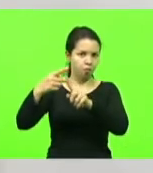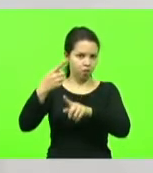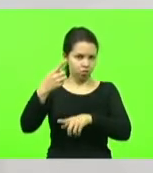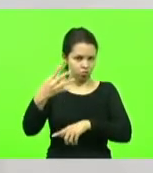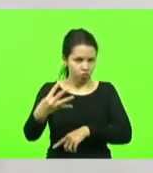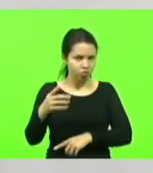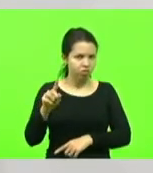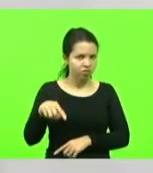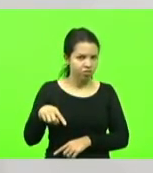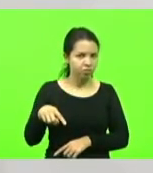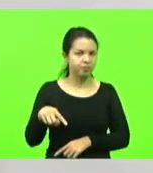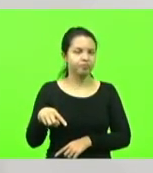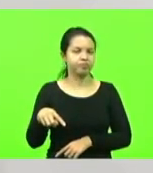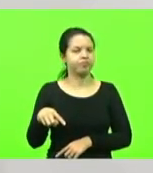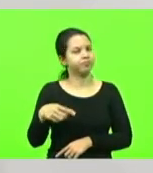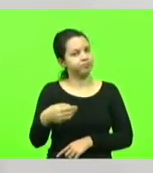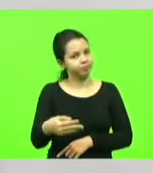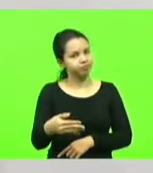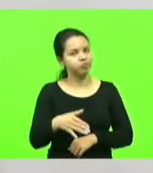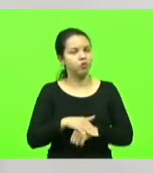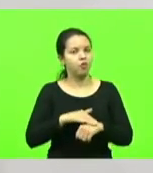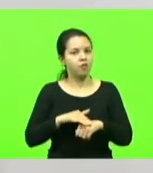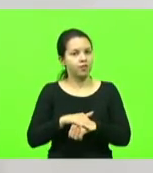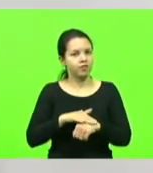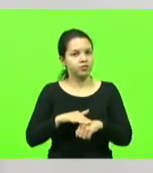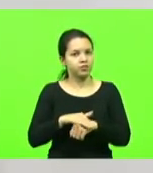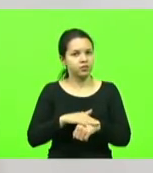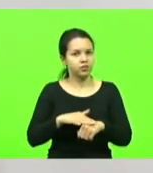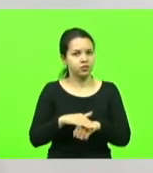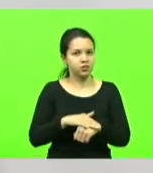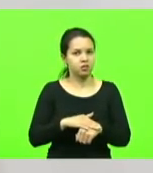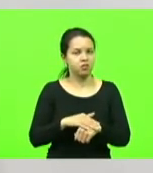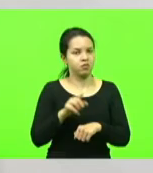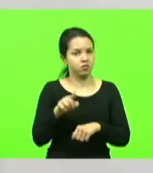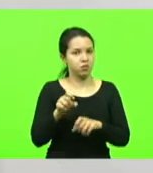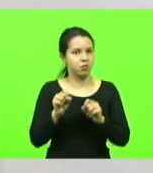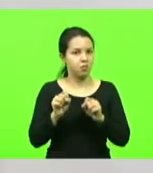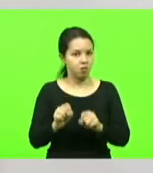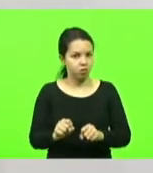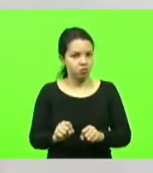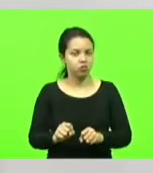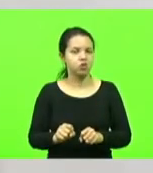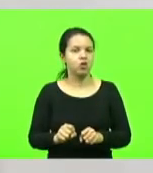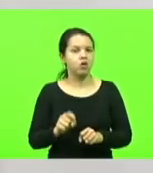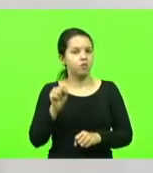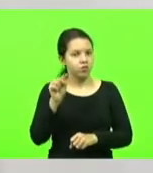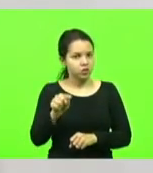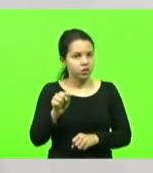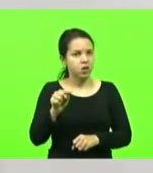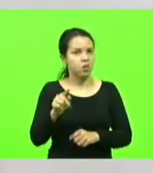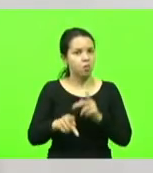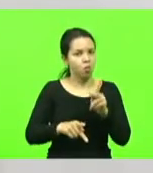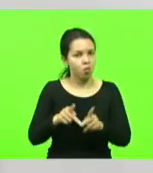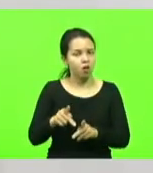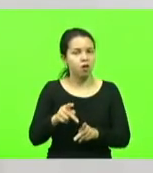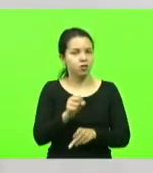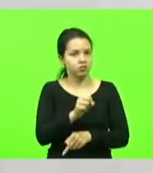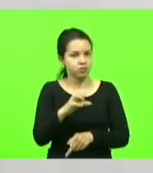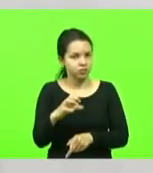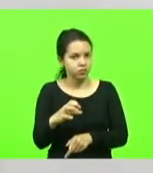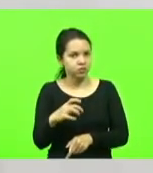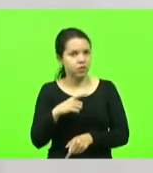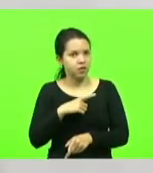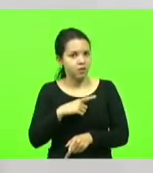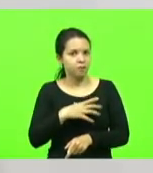começar a conversar. Aí o senhor pode ir, e catarinense que tem um filho na